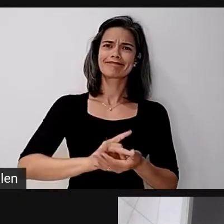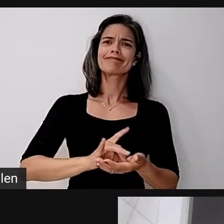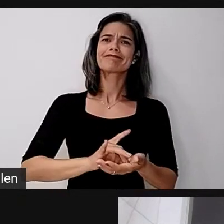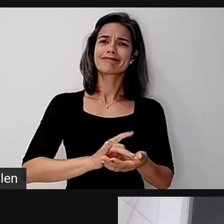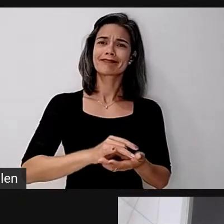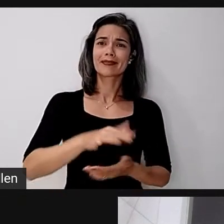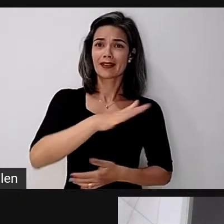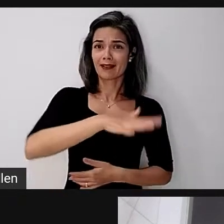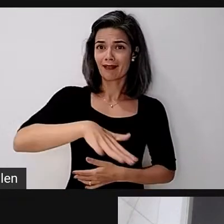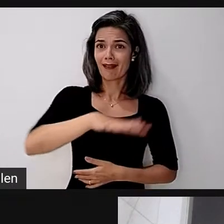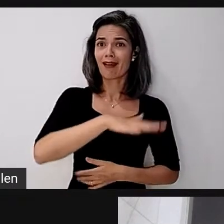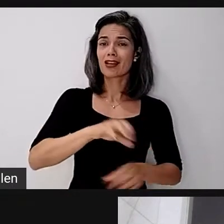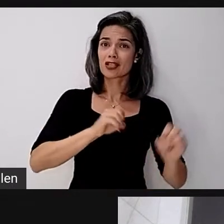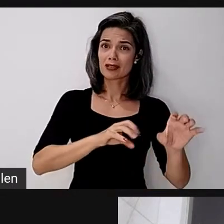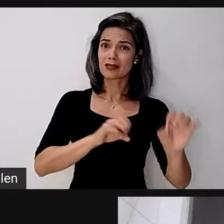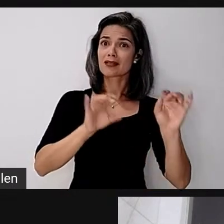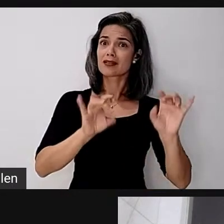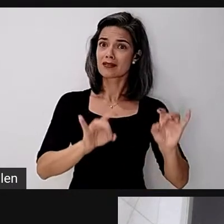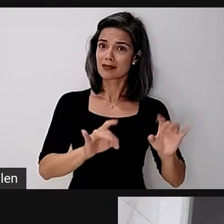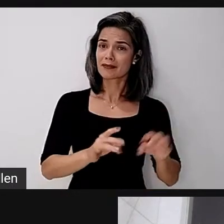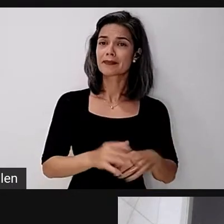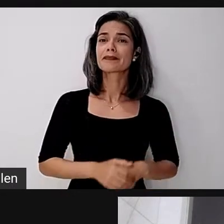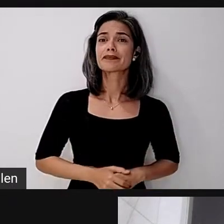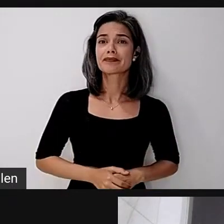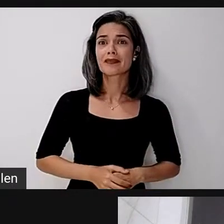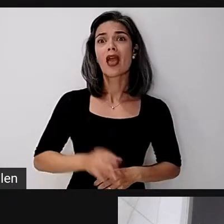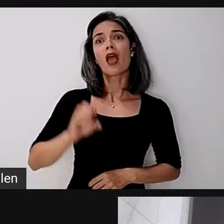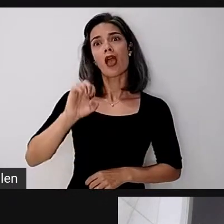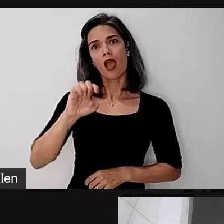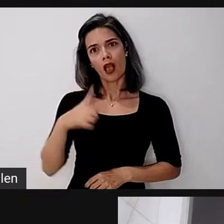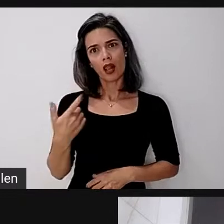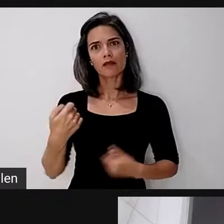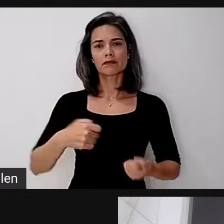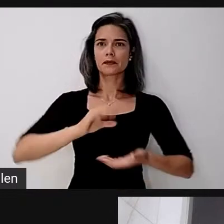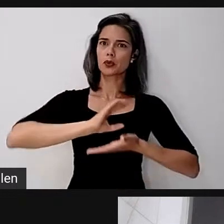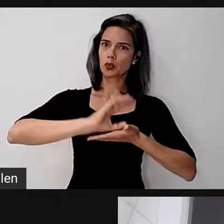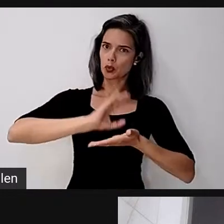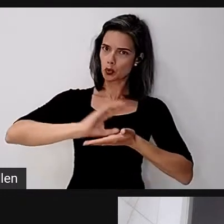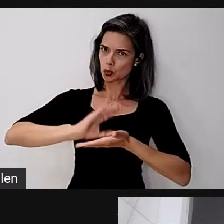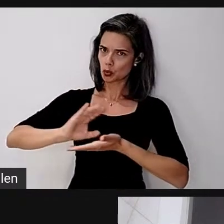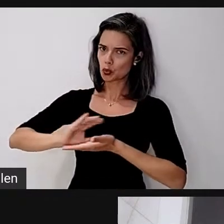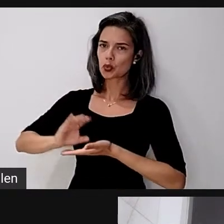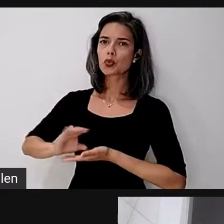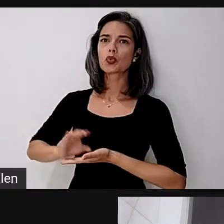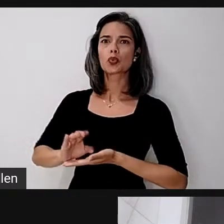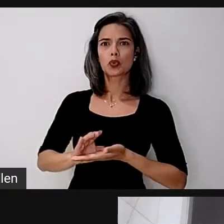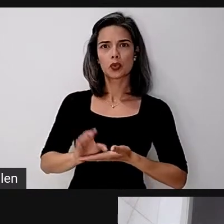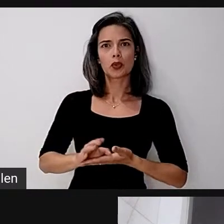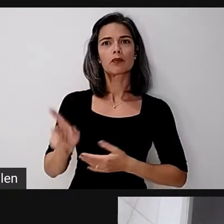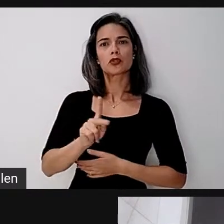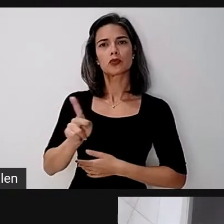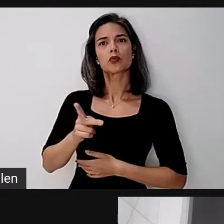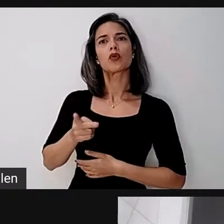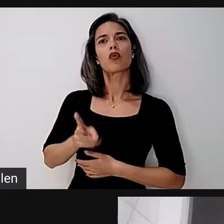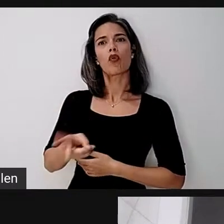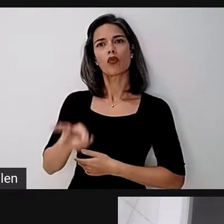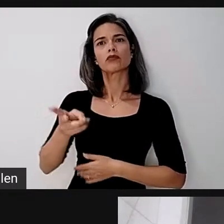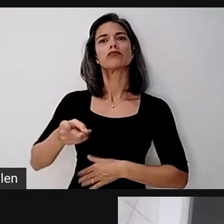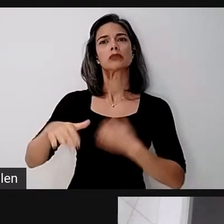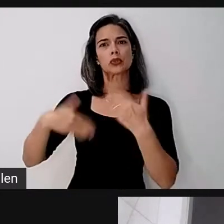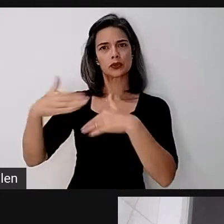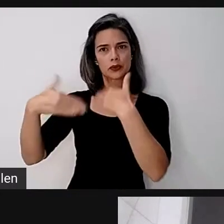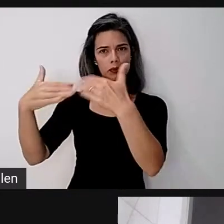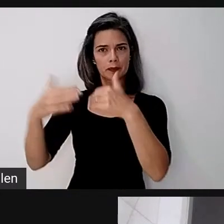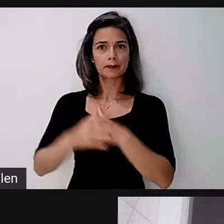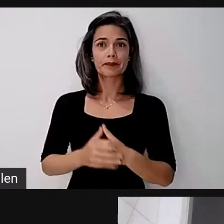necessidade de investimento na educação continuada dos professores para esses estudantes, para esses estudantes. E o MEC realiza, em parceria com